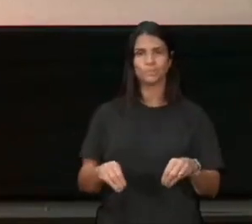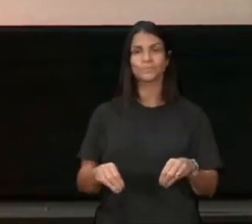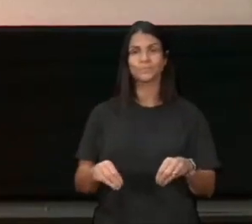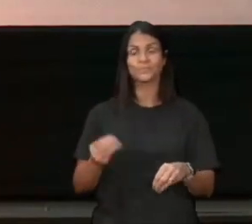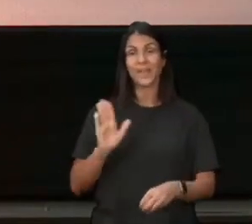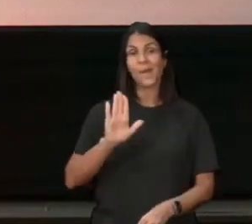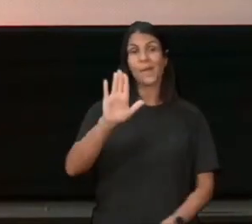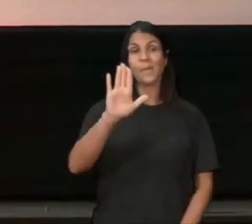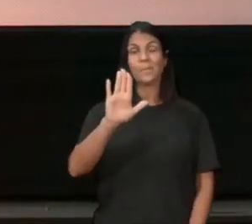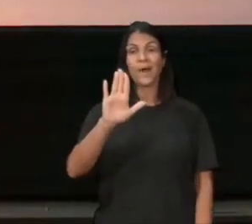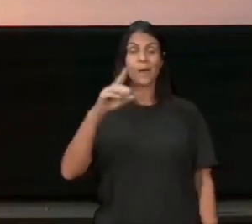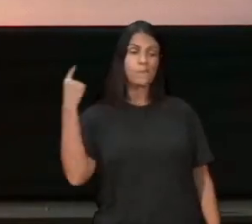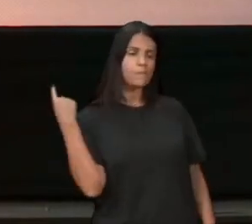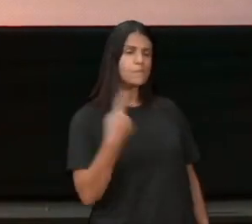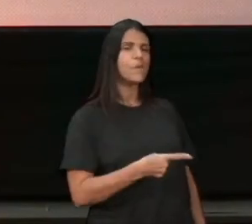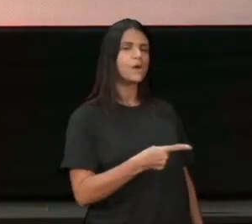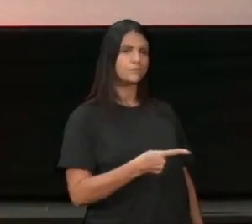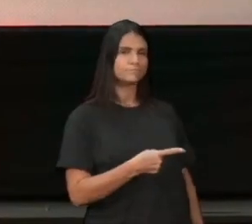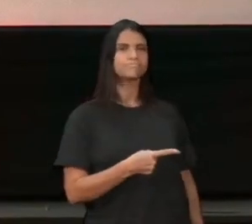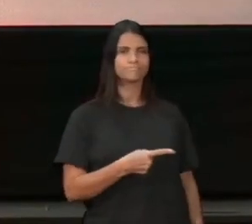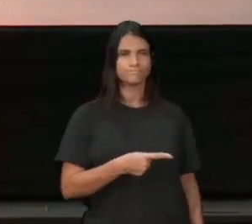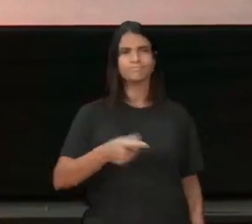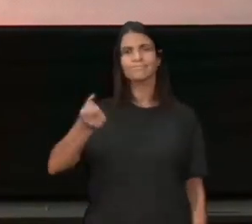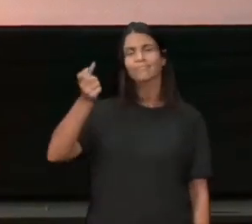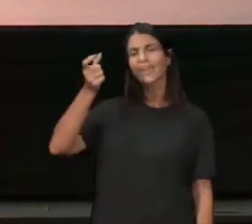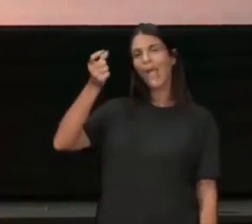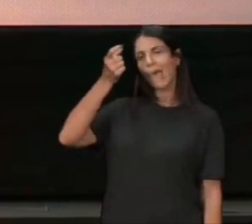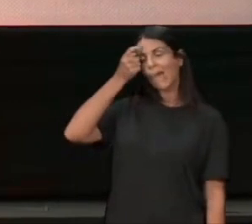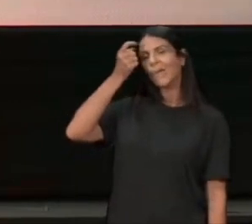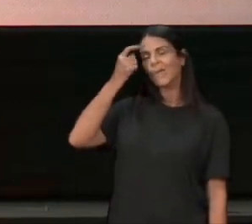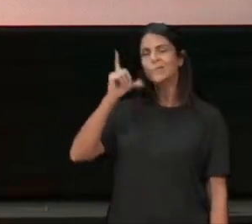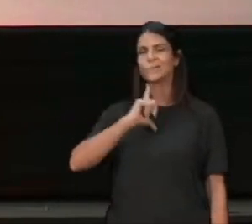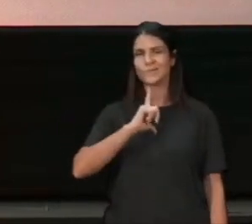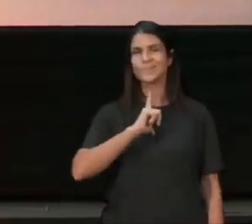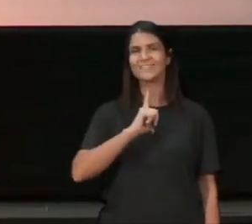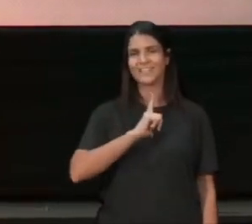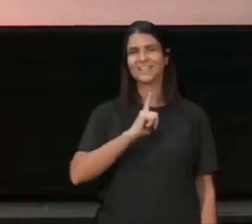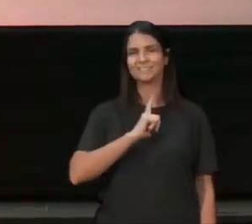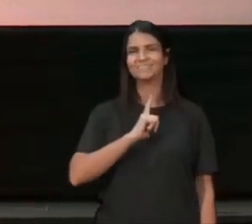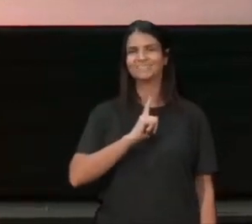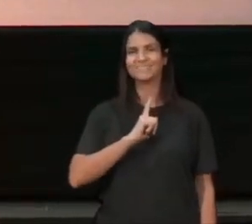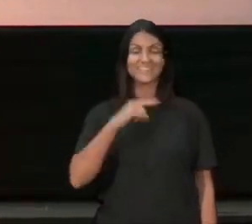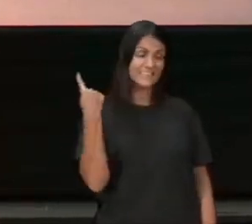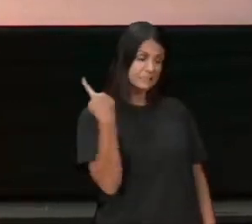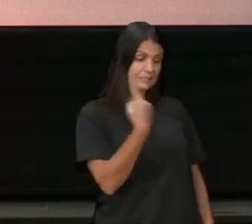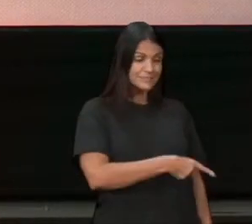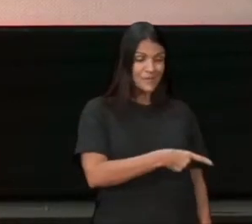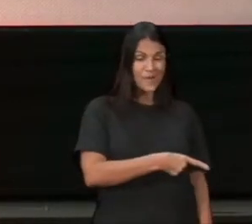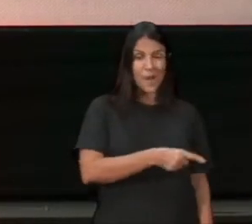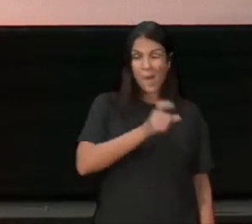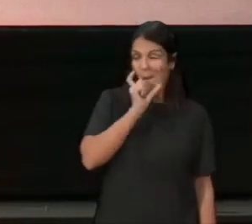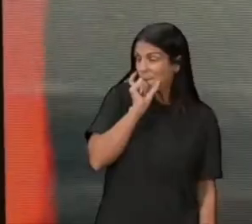eu sei o meu lugar, o Senhor não pode vir aqui em casa não, precisa vir aqui não, daí o Senhor manda uma palavra, meu servo é curado aqui,